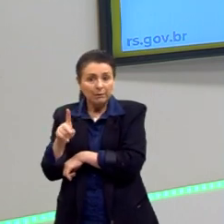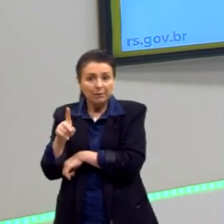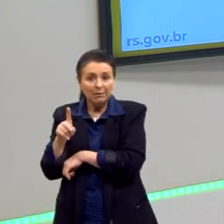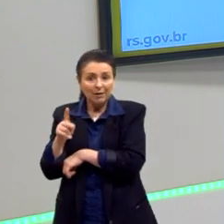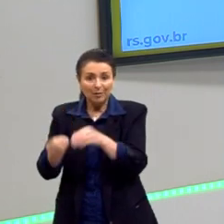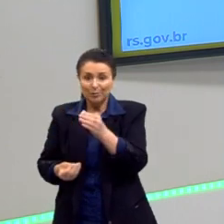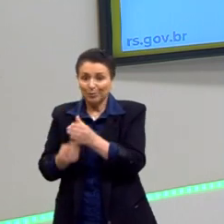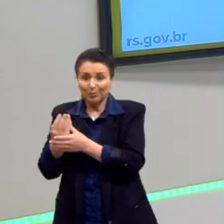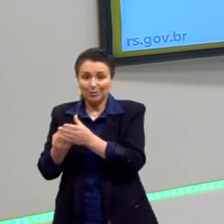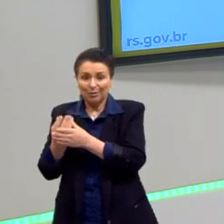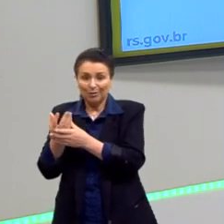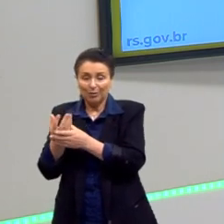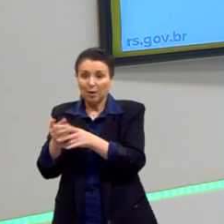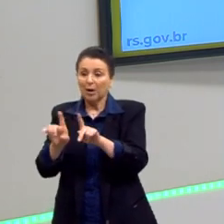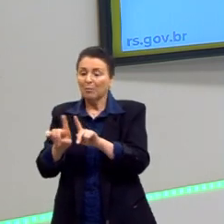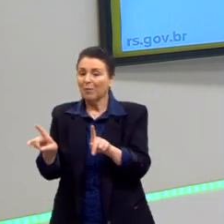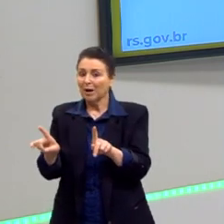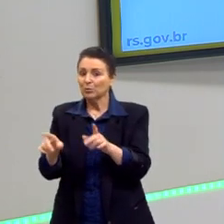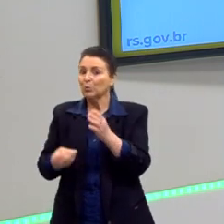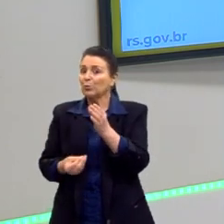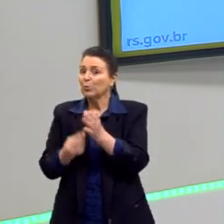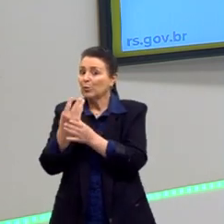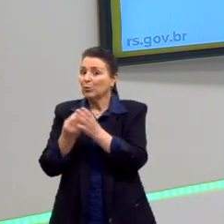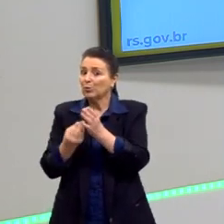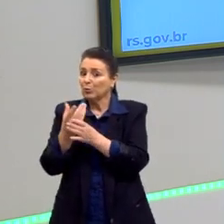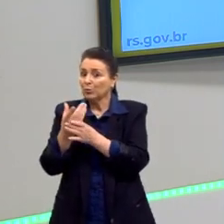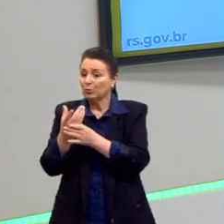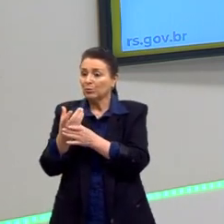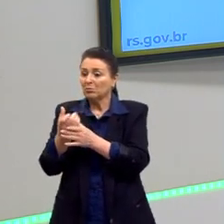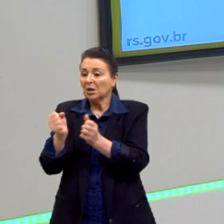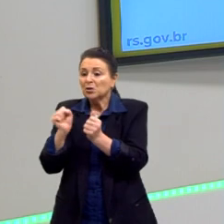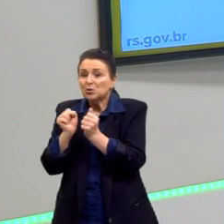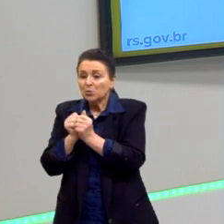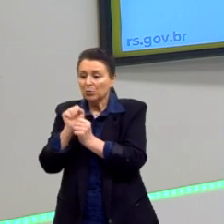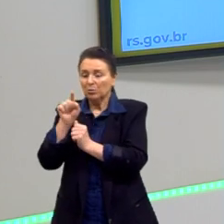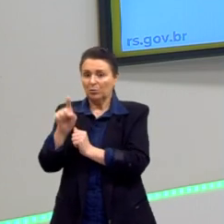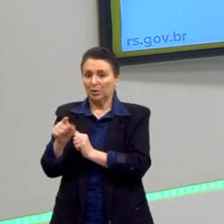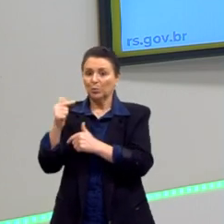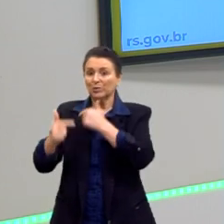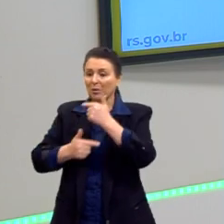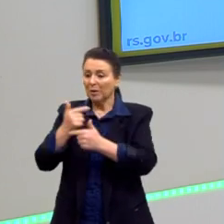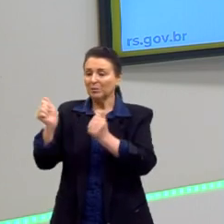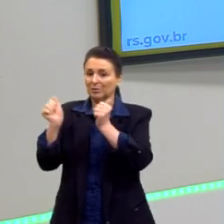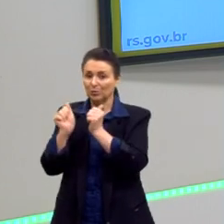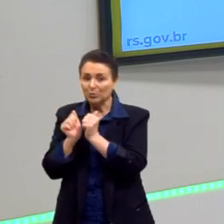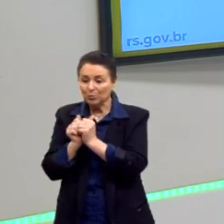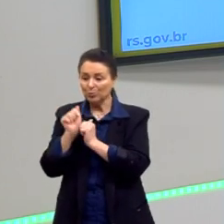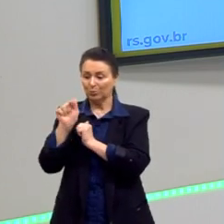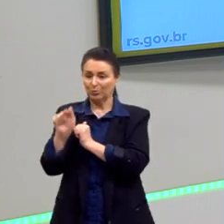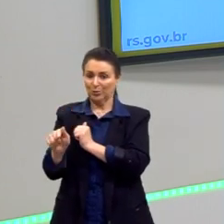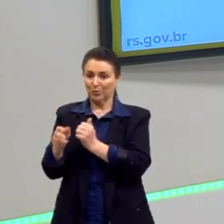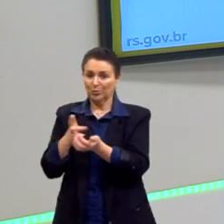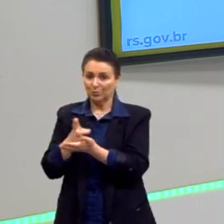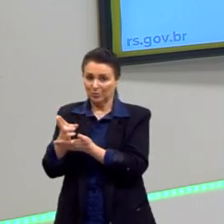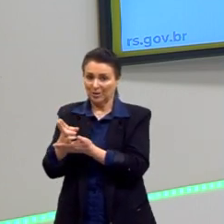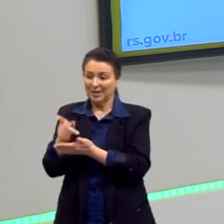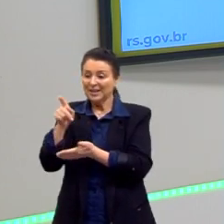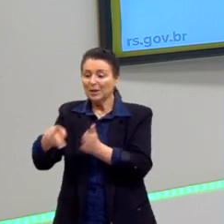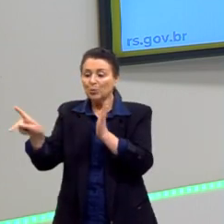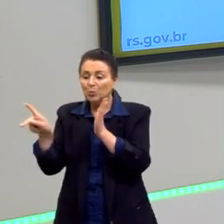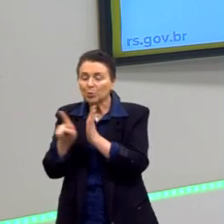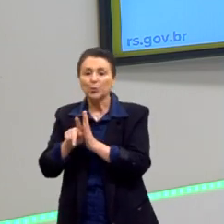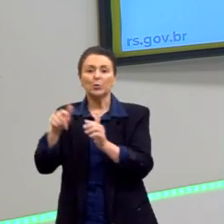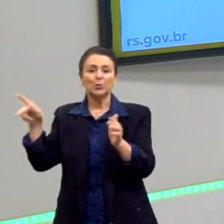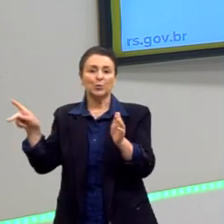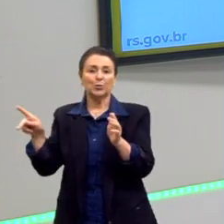Ele vai vender, mas aquele produto que ele fez, está com ele o seu trabalho, ele é dono do seu trabalho.